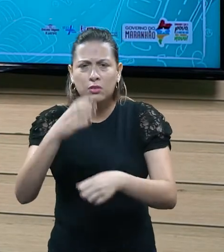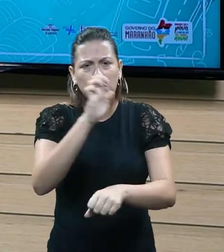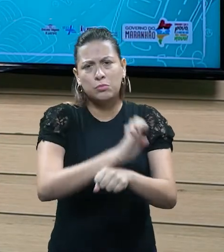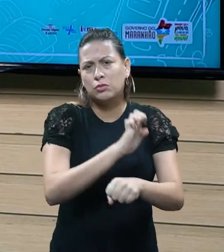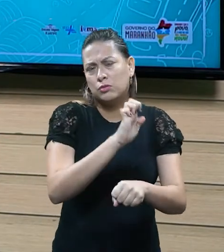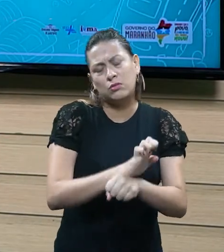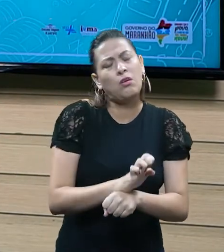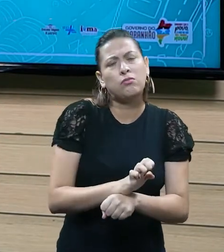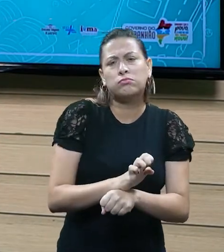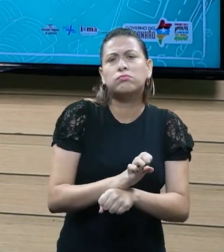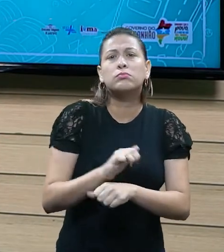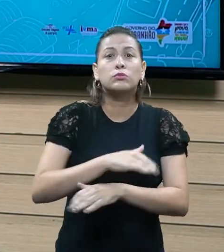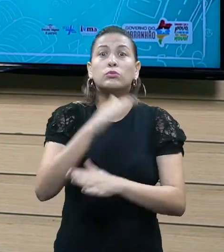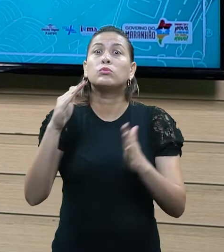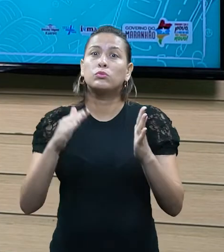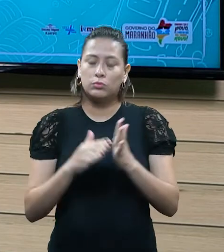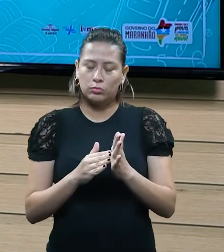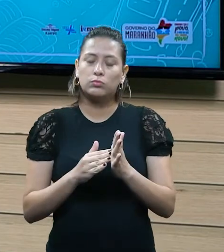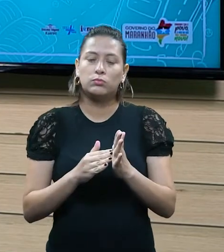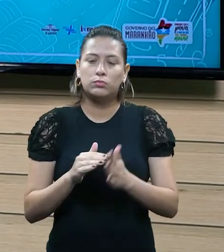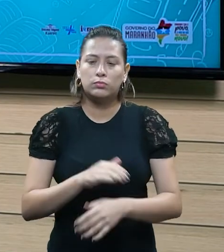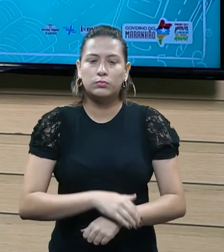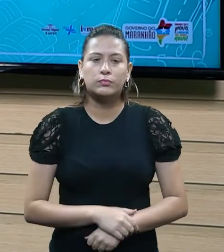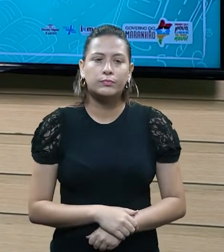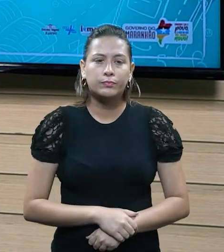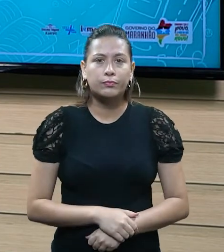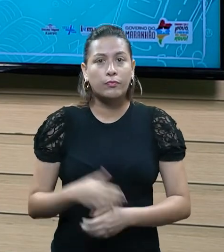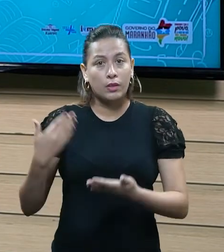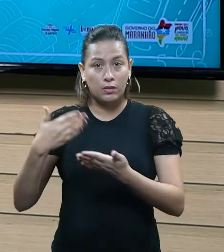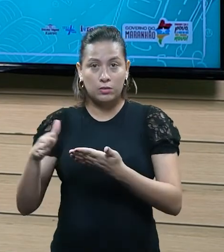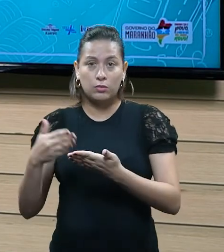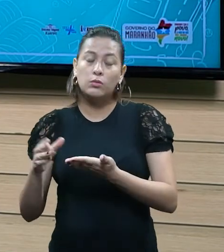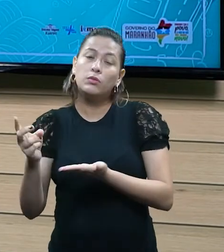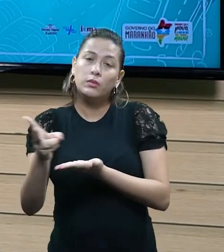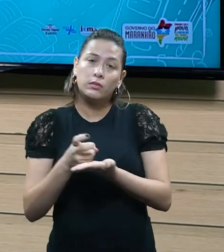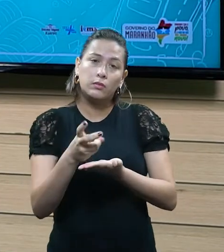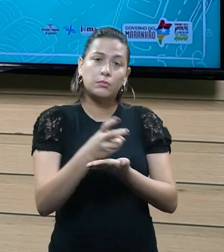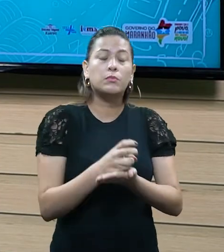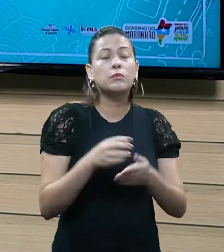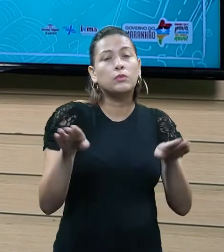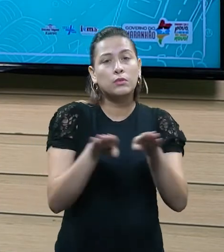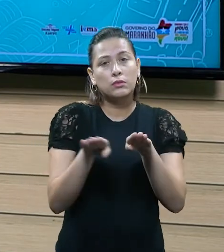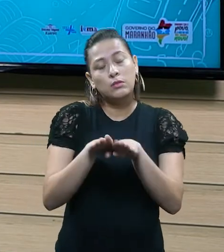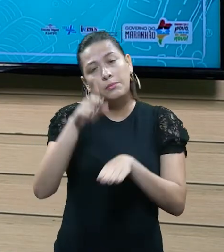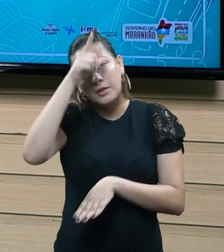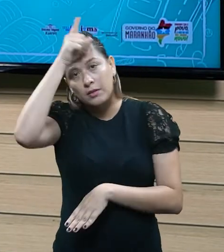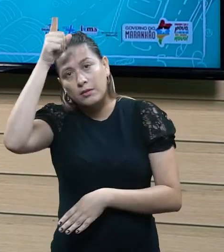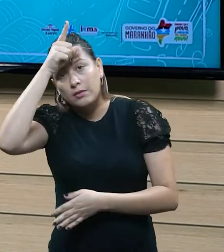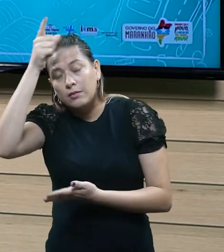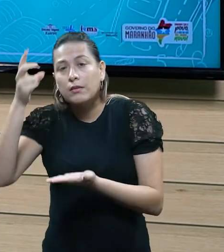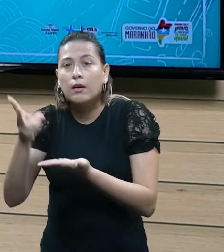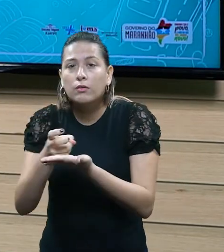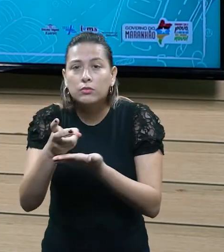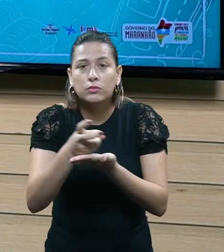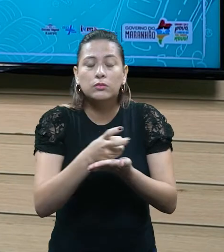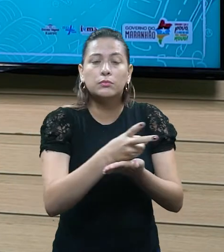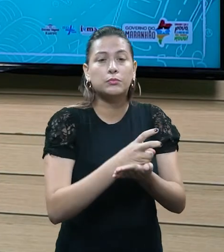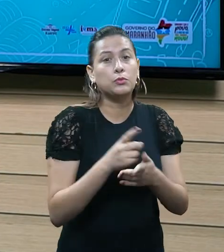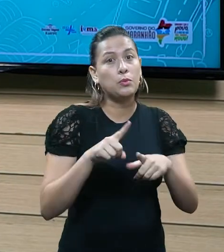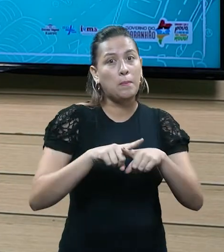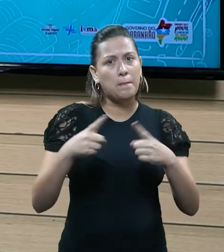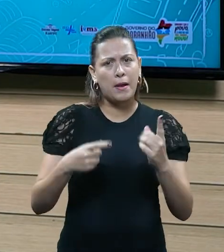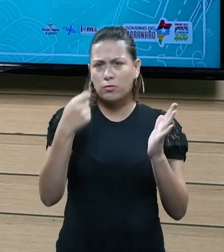todos os entes federativos. extinguir, extinguir os tributos e instituir os tributos, né, é,